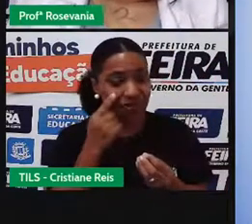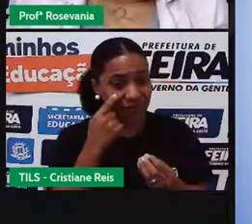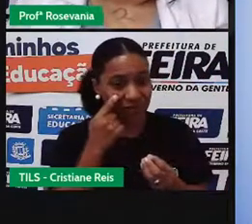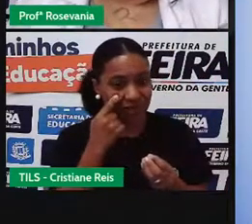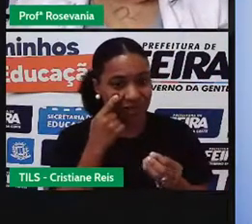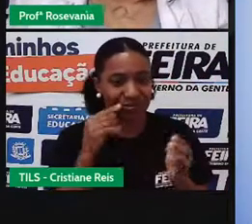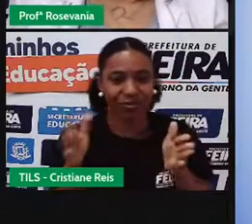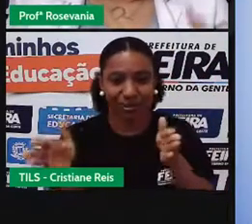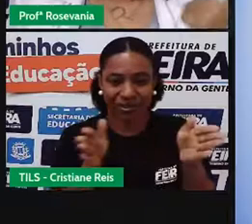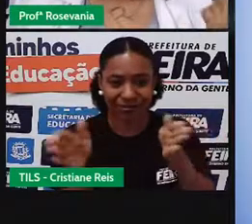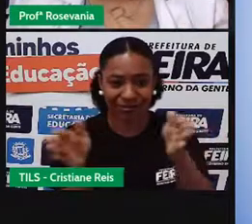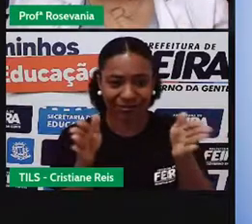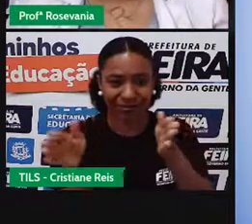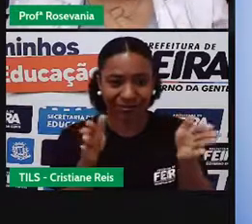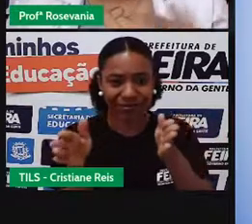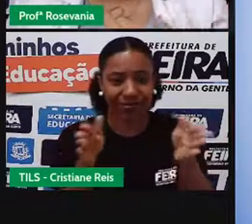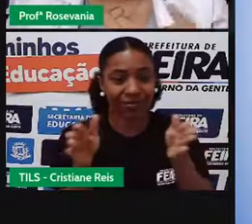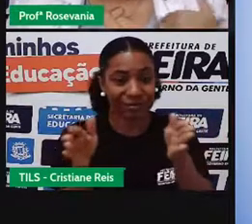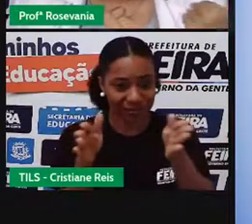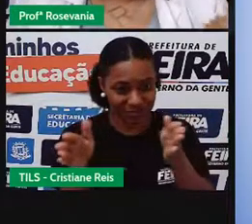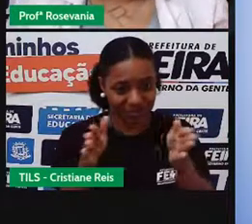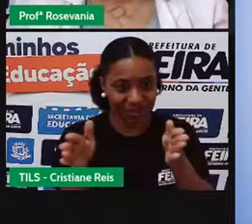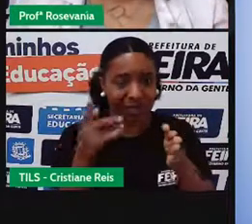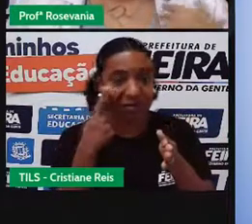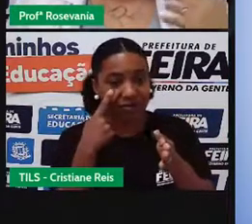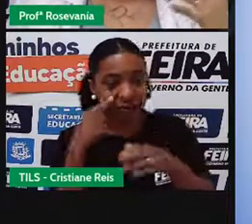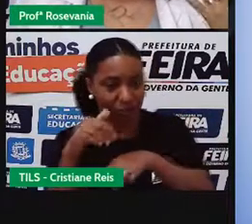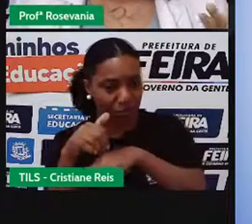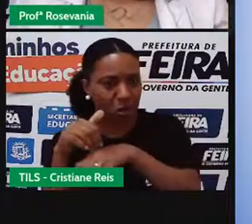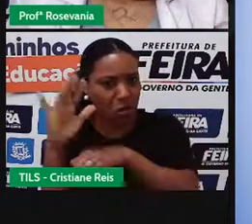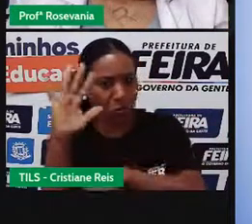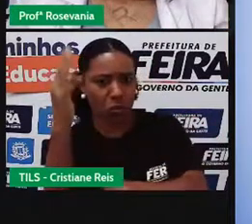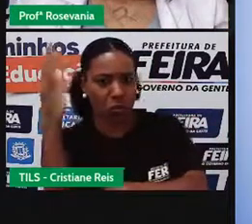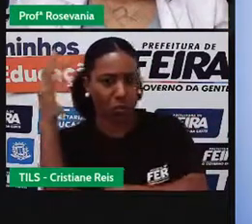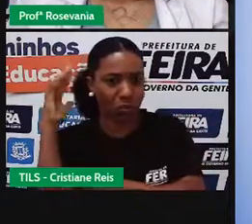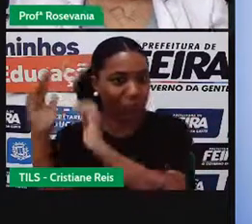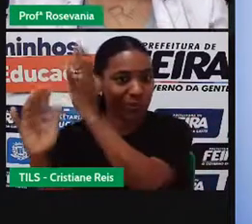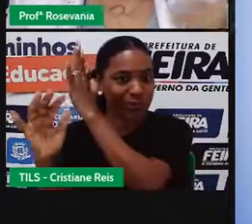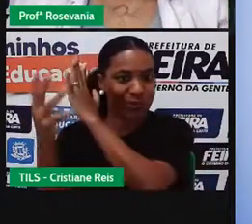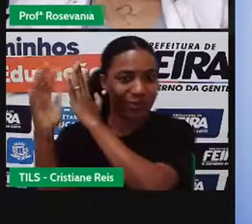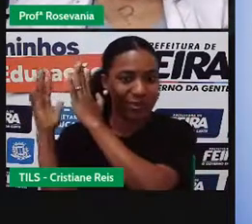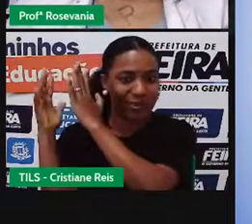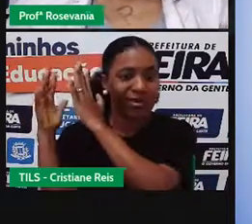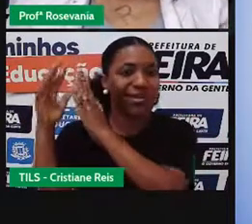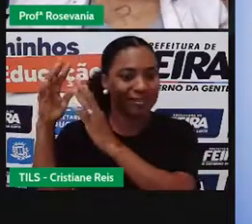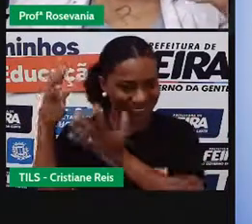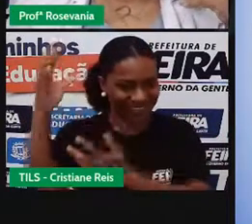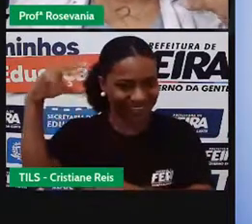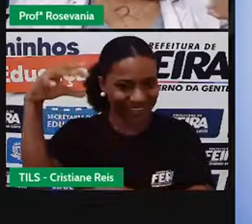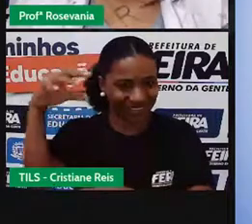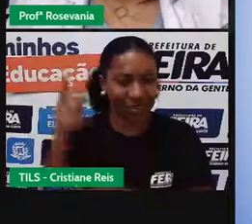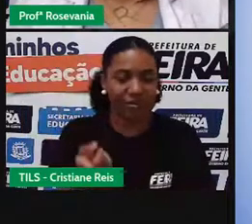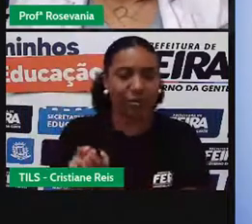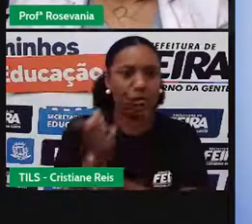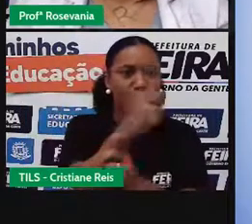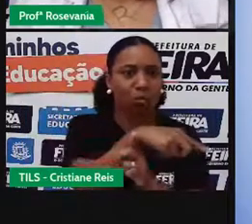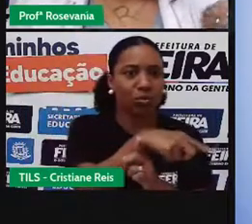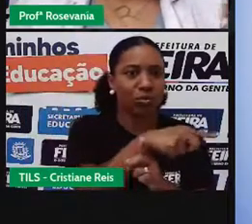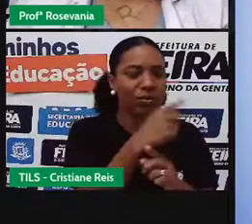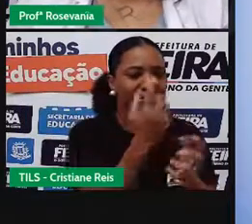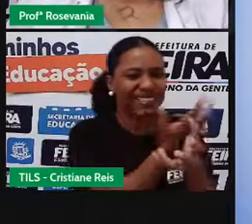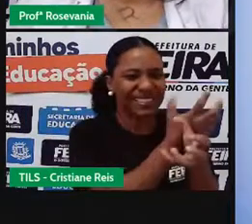zona de transição. Por isso, tem cantos que você vai ver que tem mais verdinho, com mais vegetação, e outros cantos com vegetação bastante